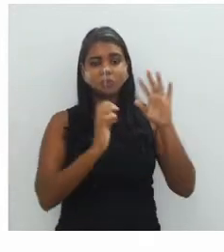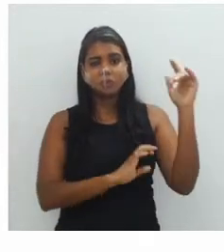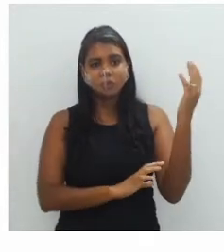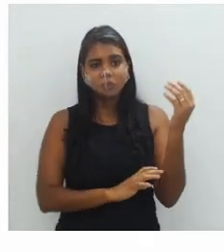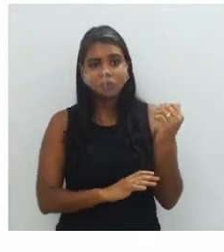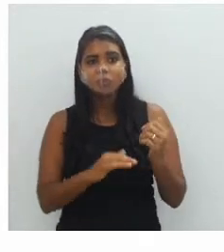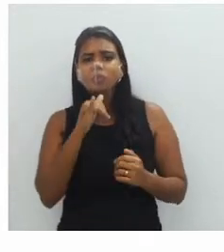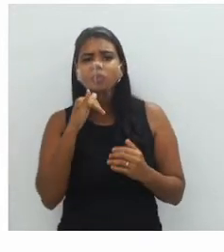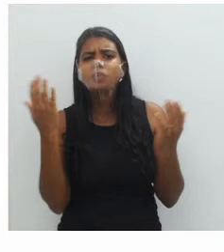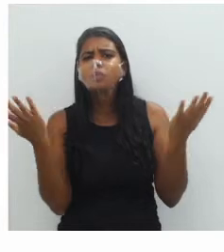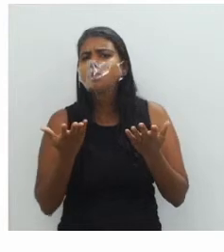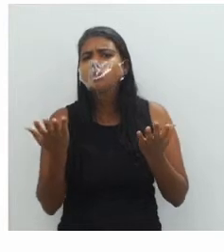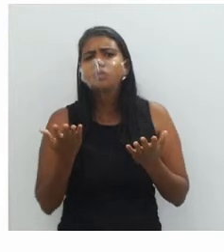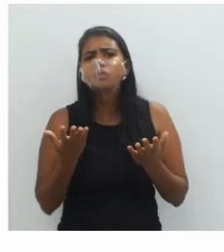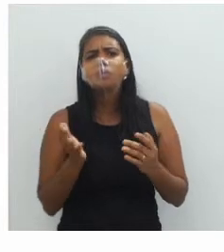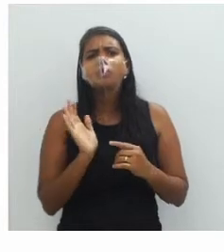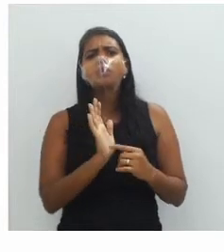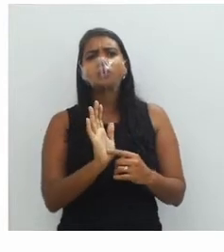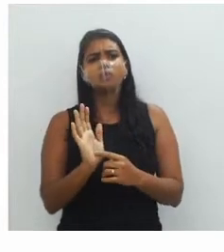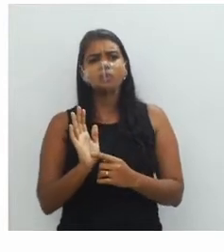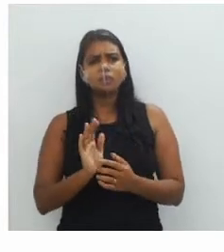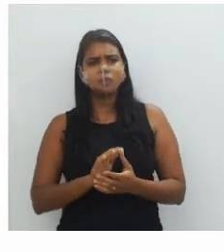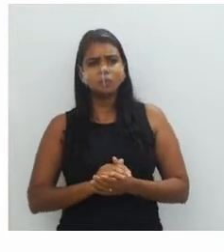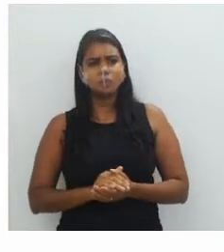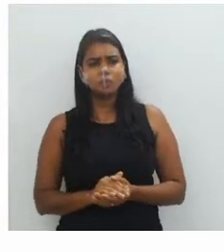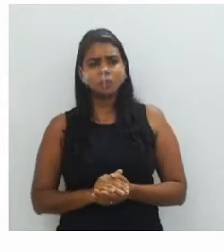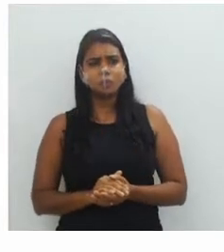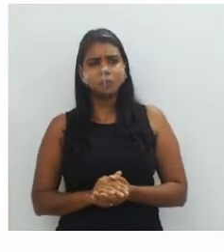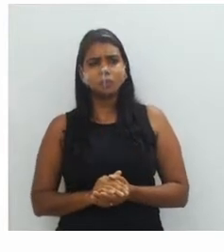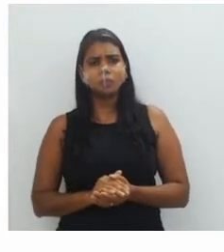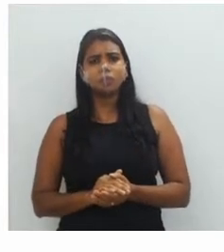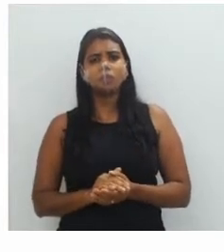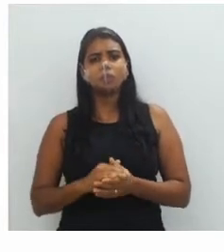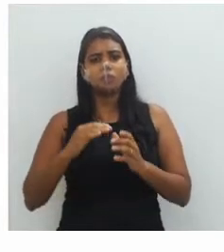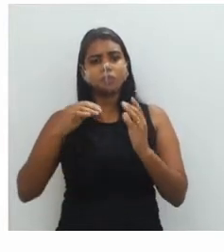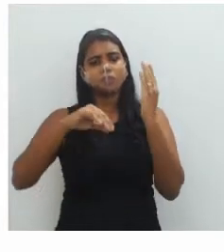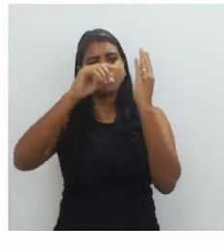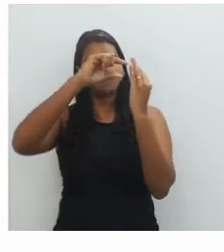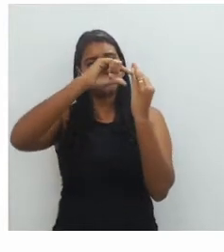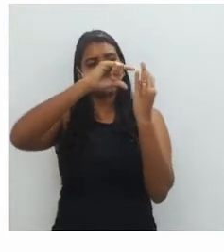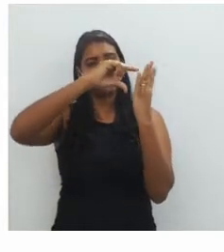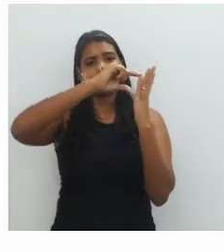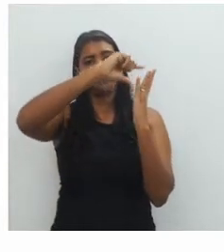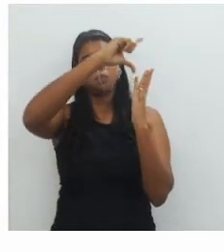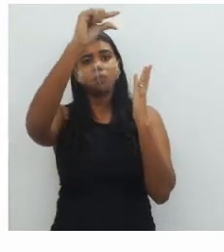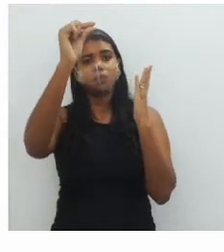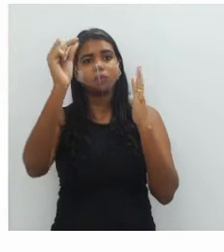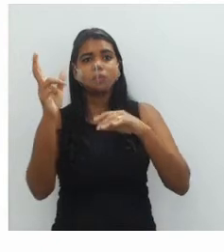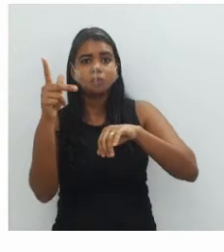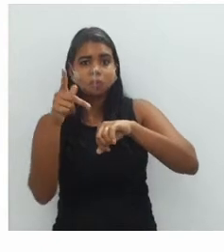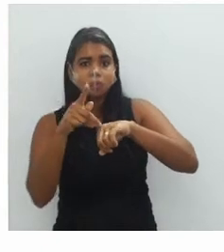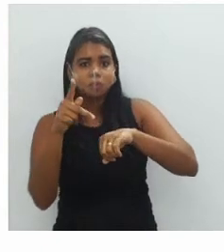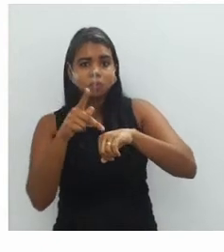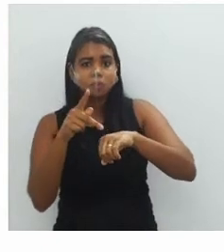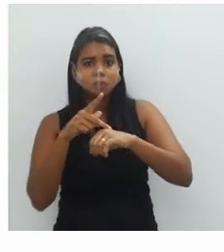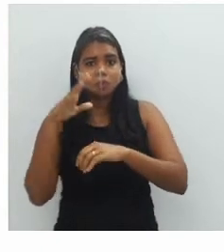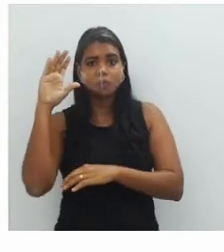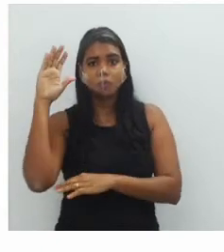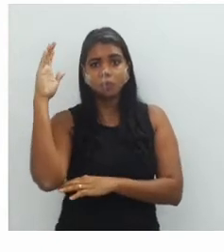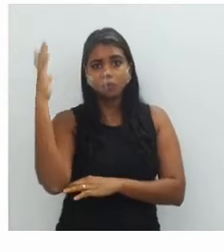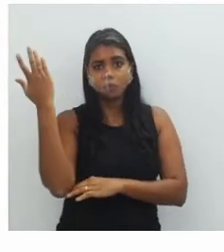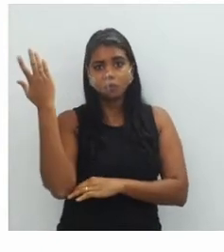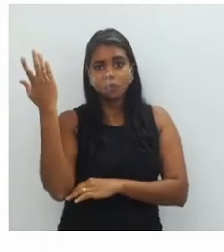Então, quais são essas texturas naturais? A gente está vendo aí folhas, pedras, troncos